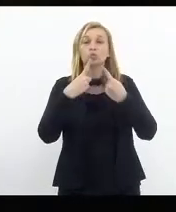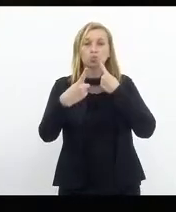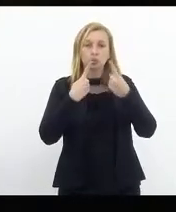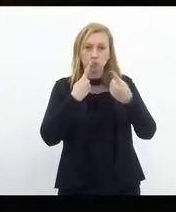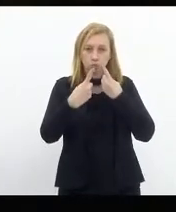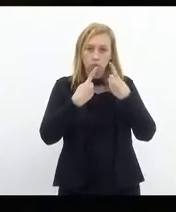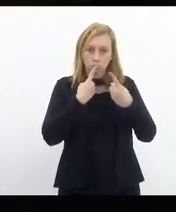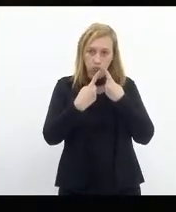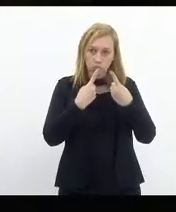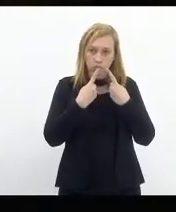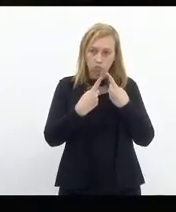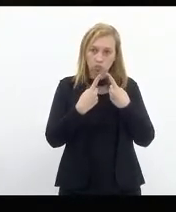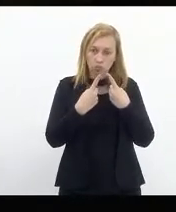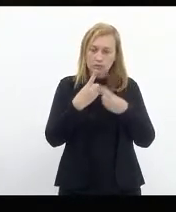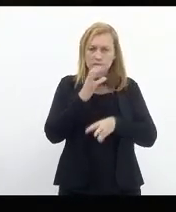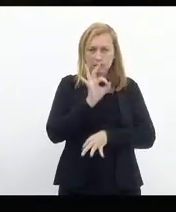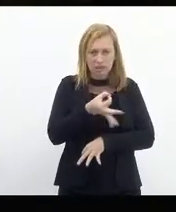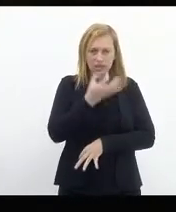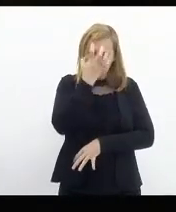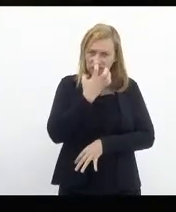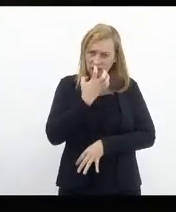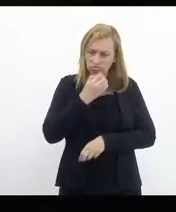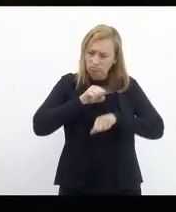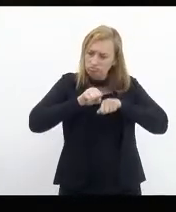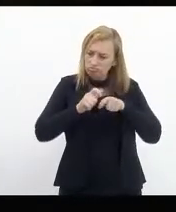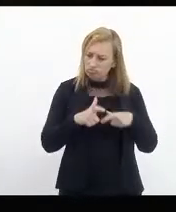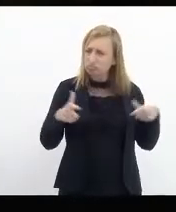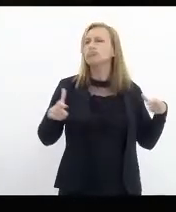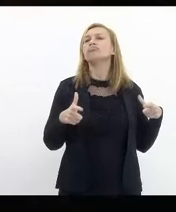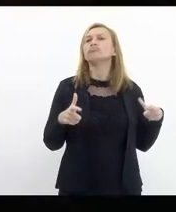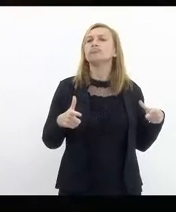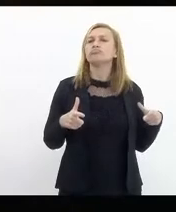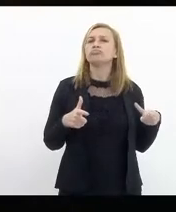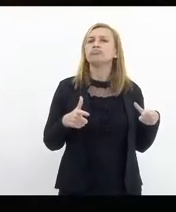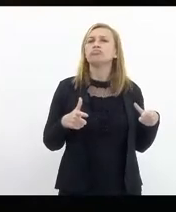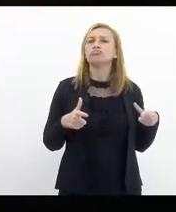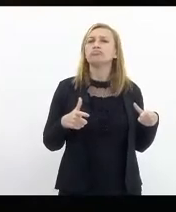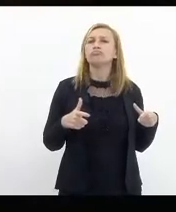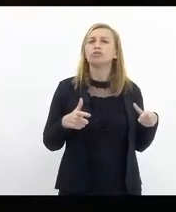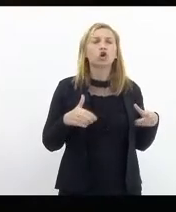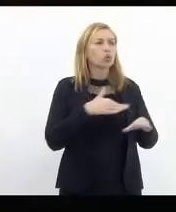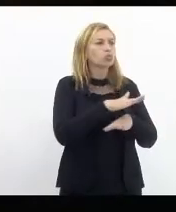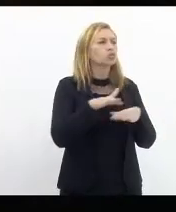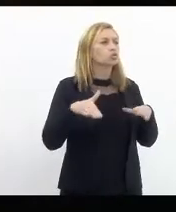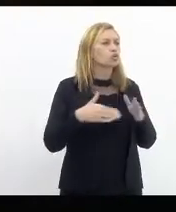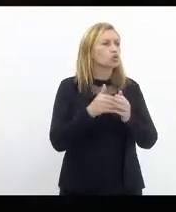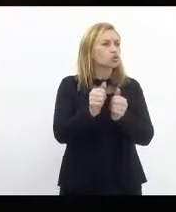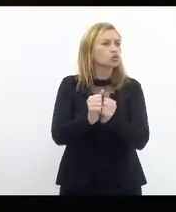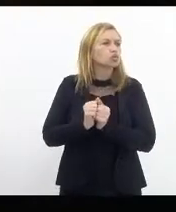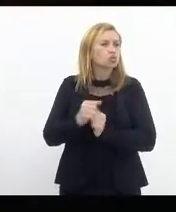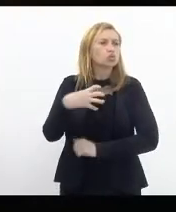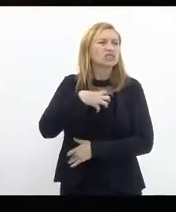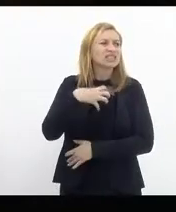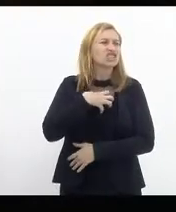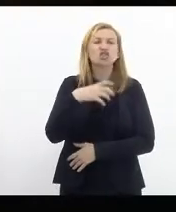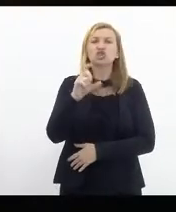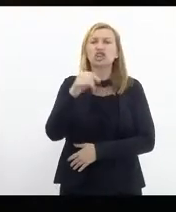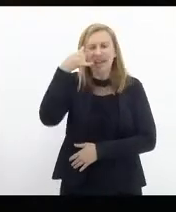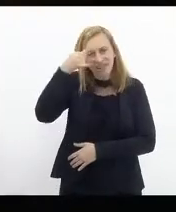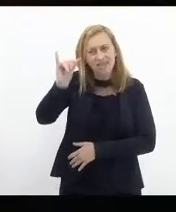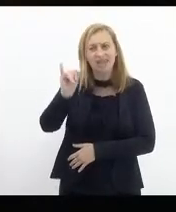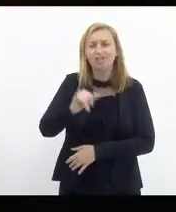franco, amplo, com participação de todos, no sentido de evitar